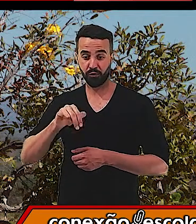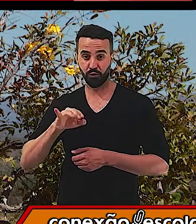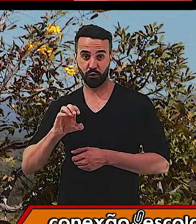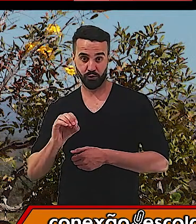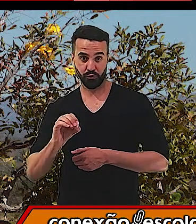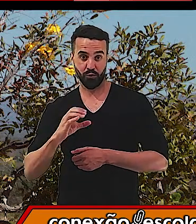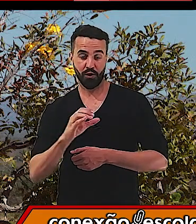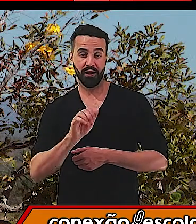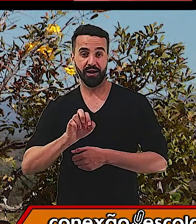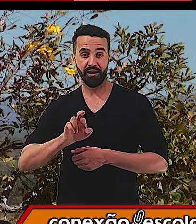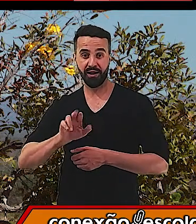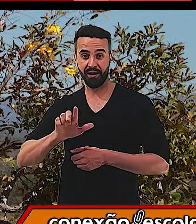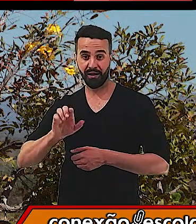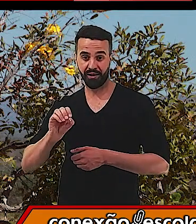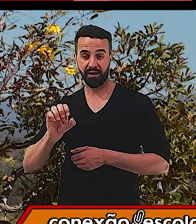Silva.